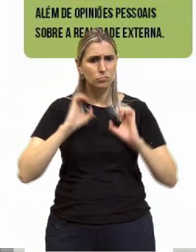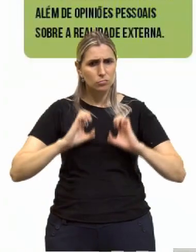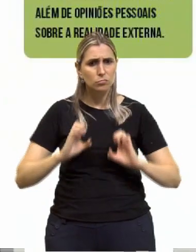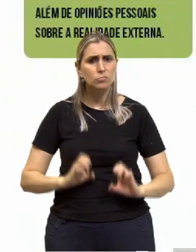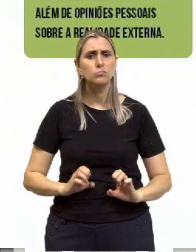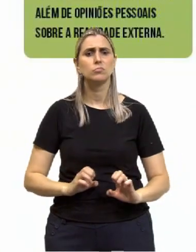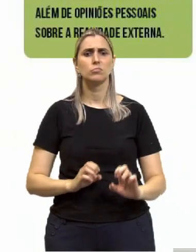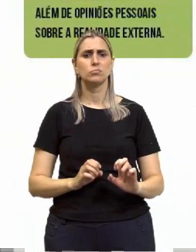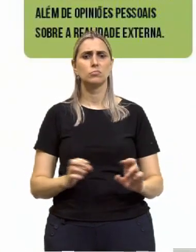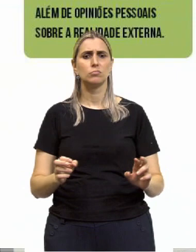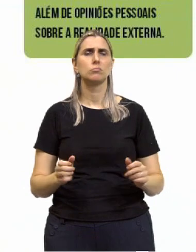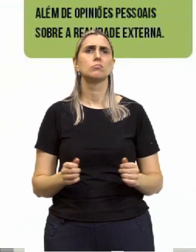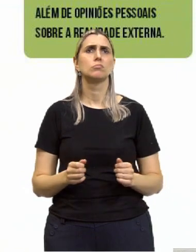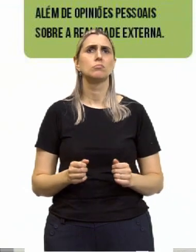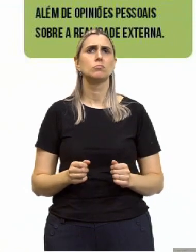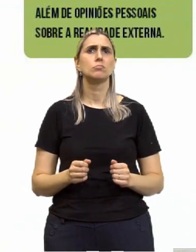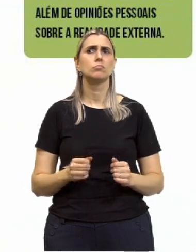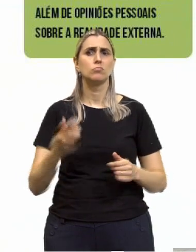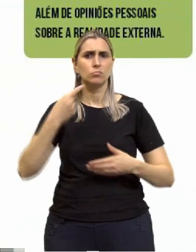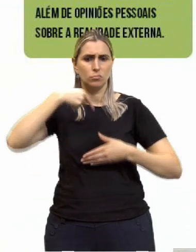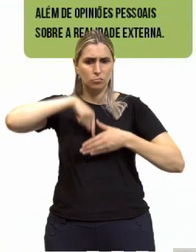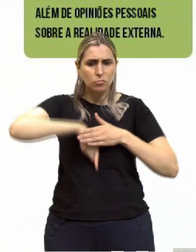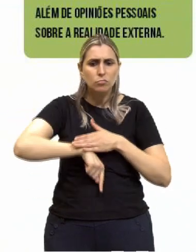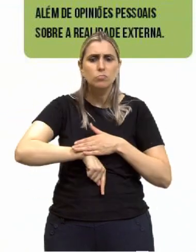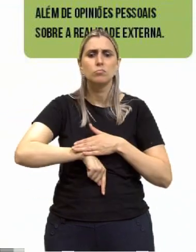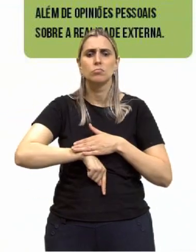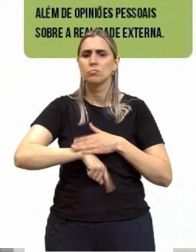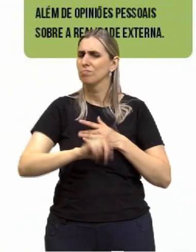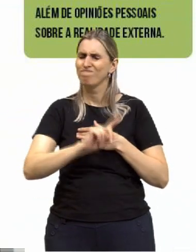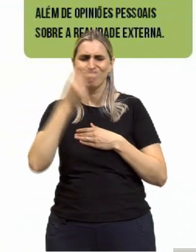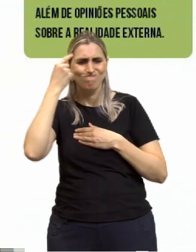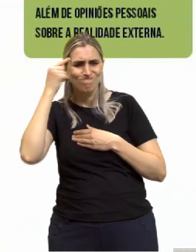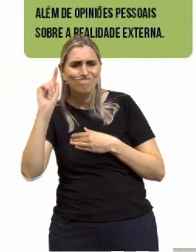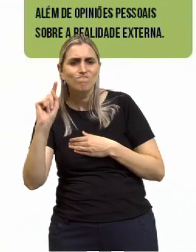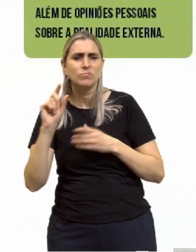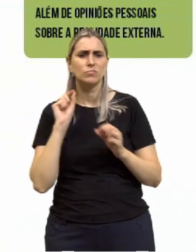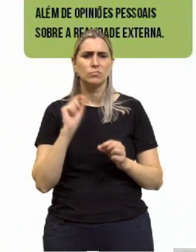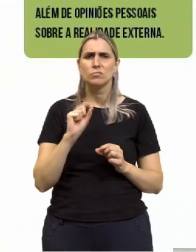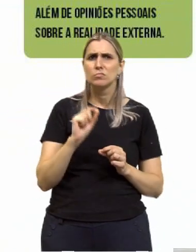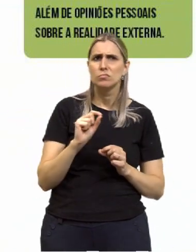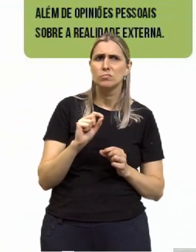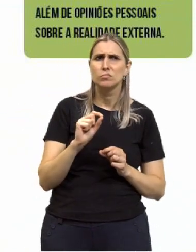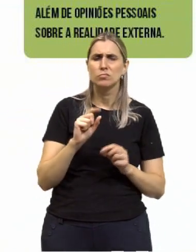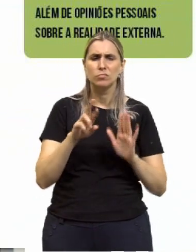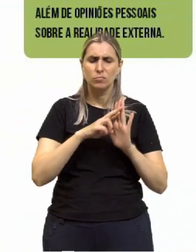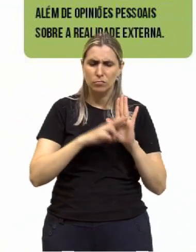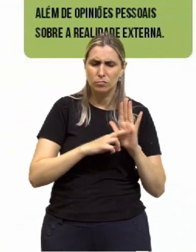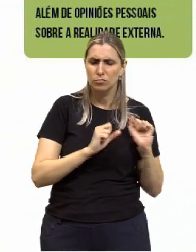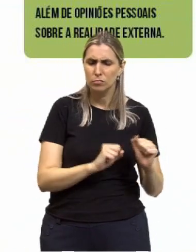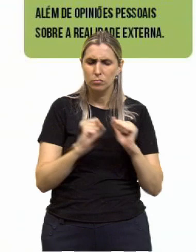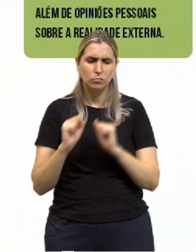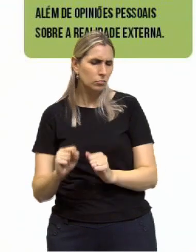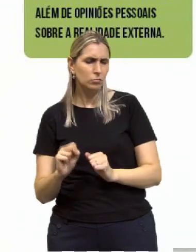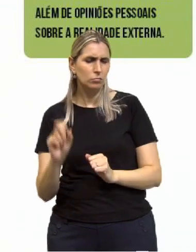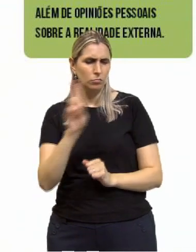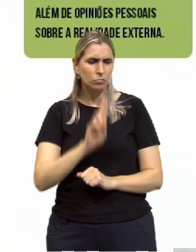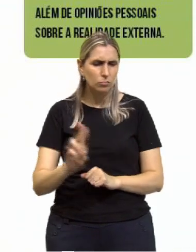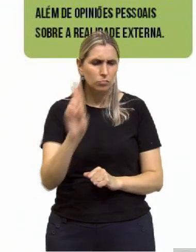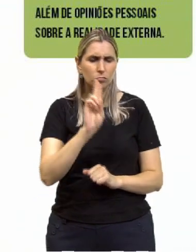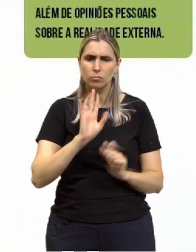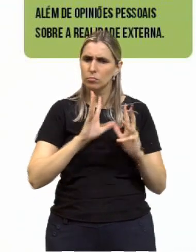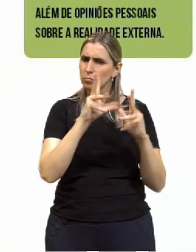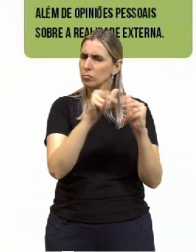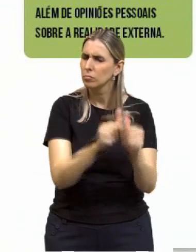relativista ou subjetivista. Então não é essa ideia de que há uma norma que possa ser usada por